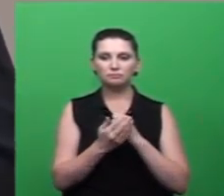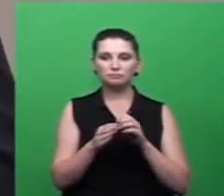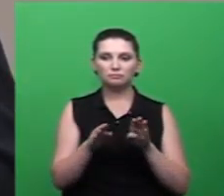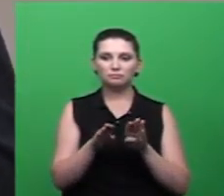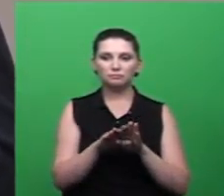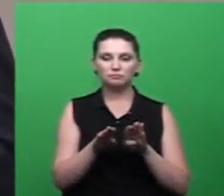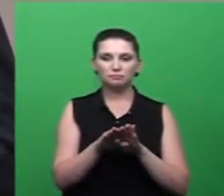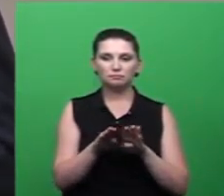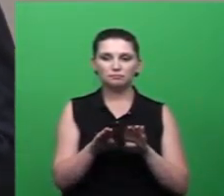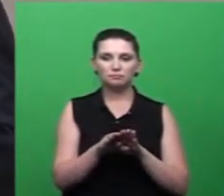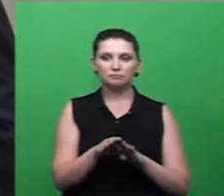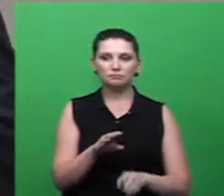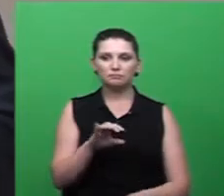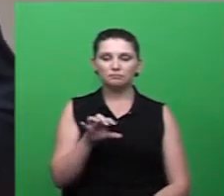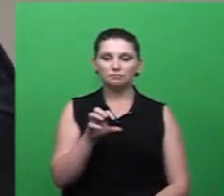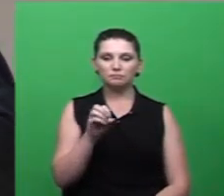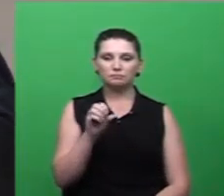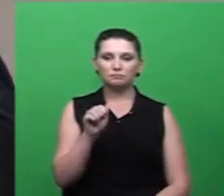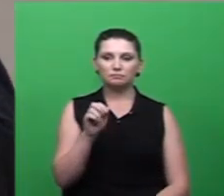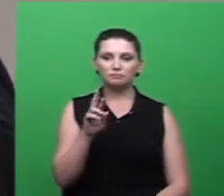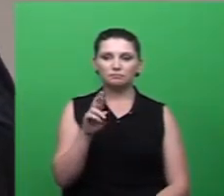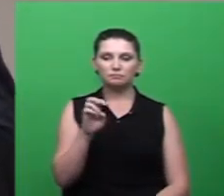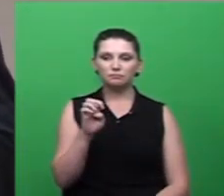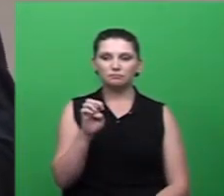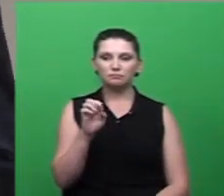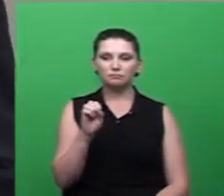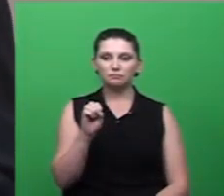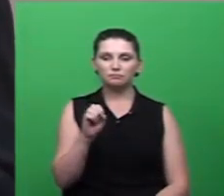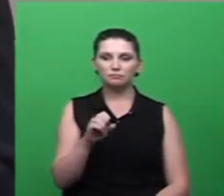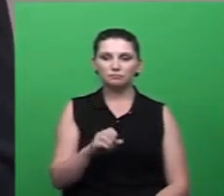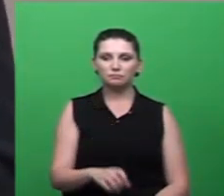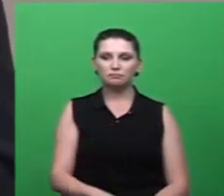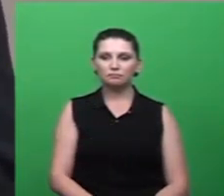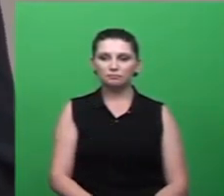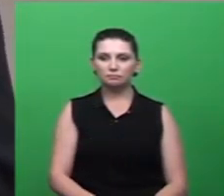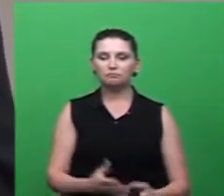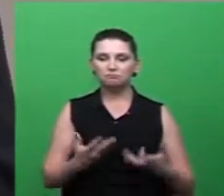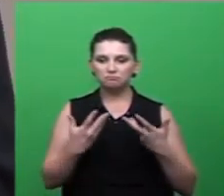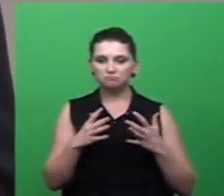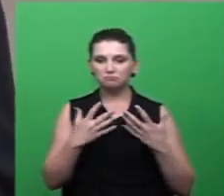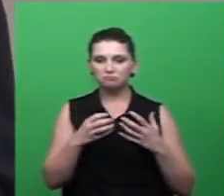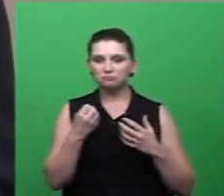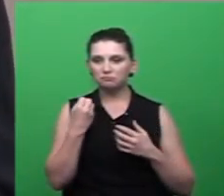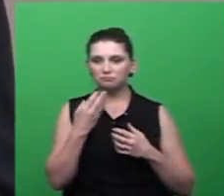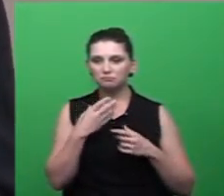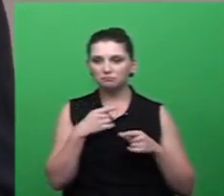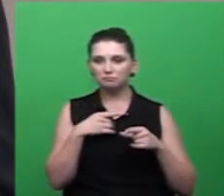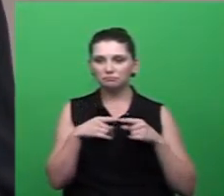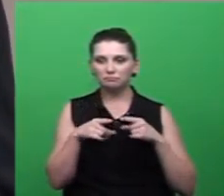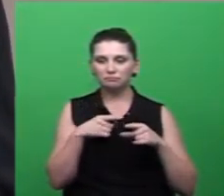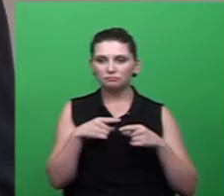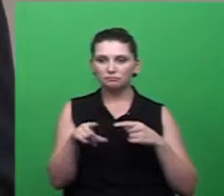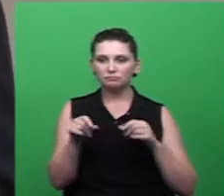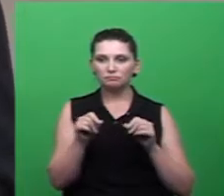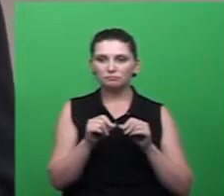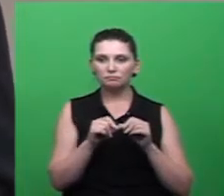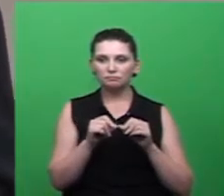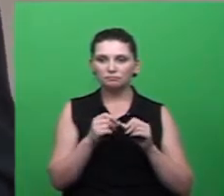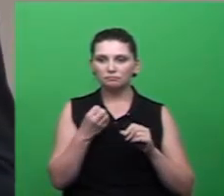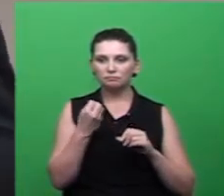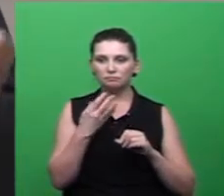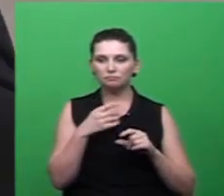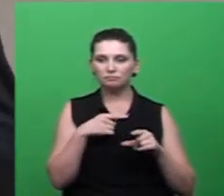Presidente Juarez Dona Maria também parabéns pelo teu trabalho que vem fazendo naquela